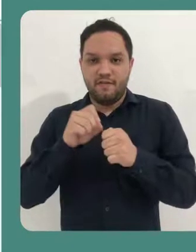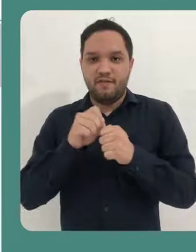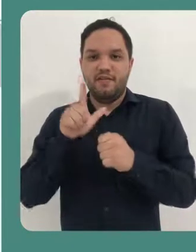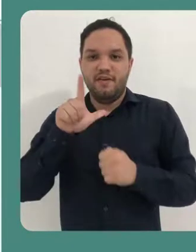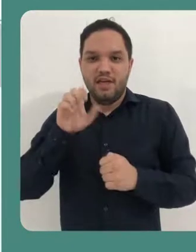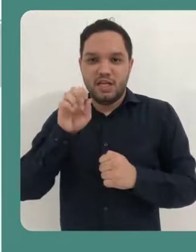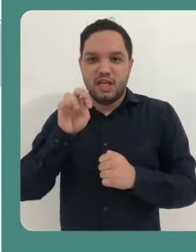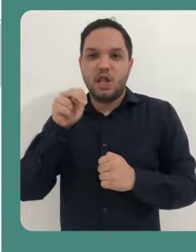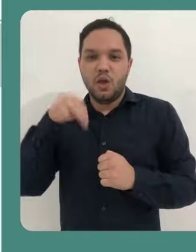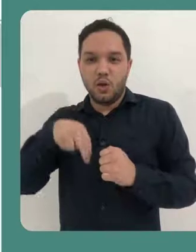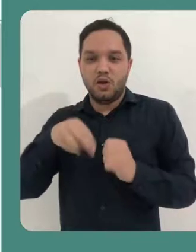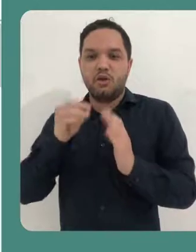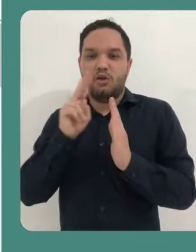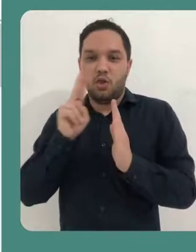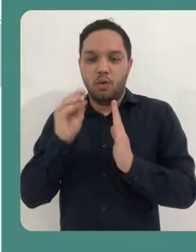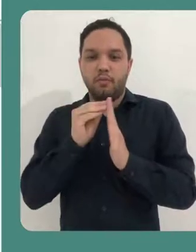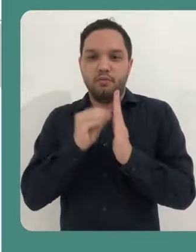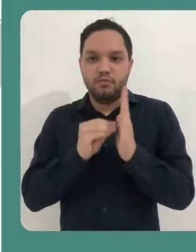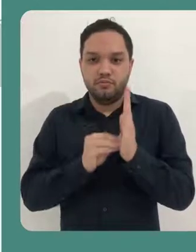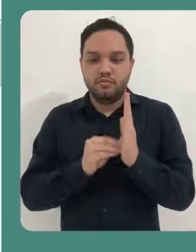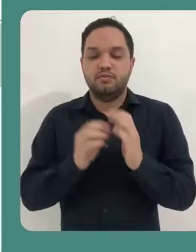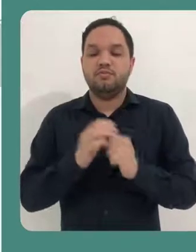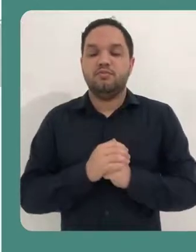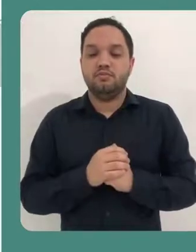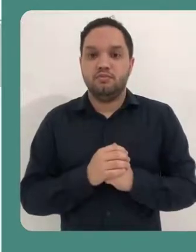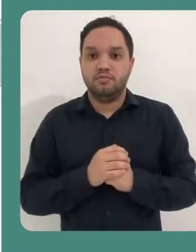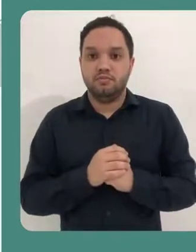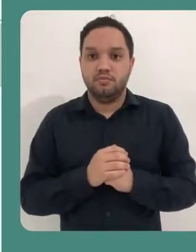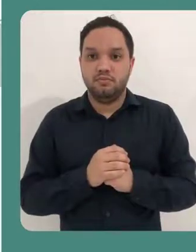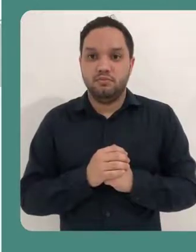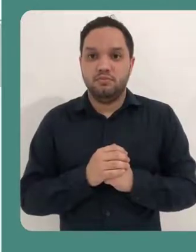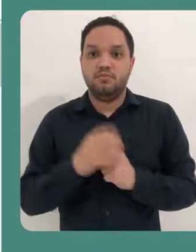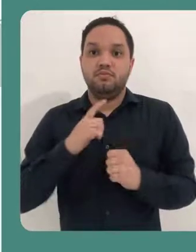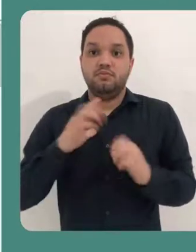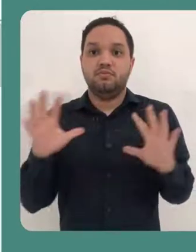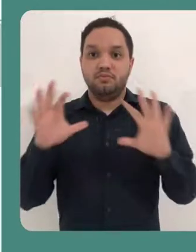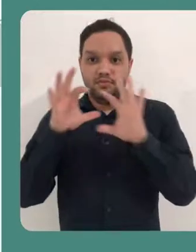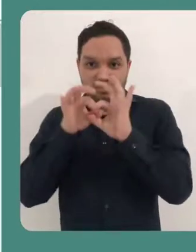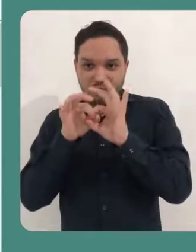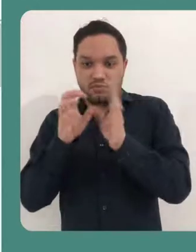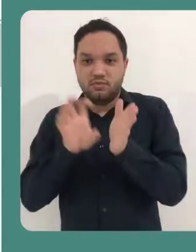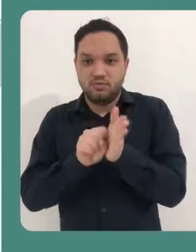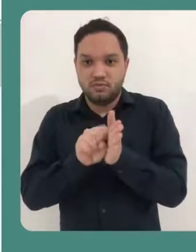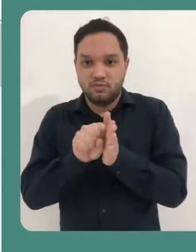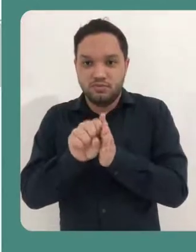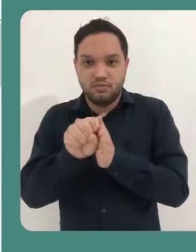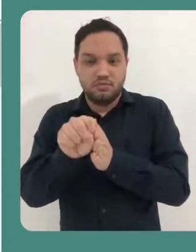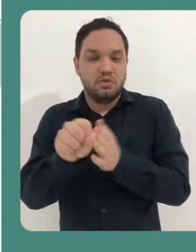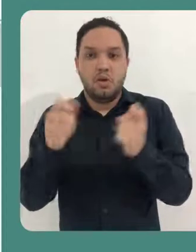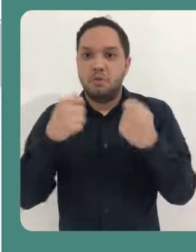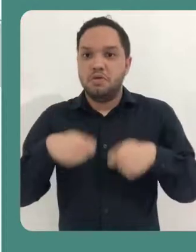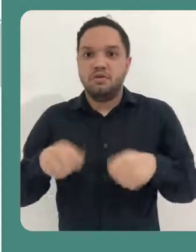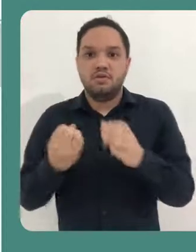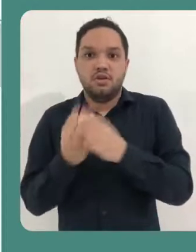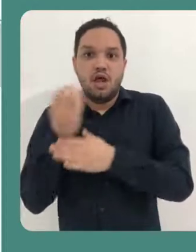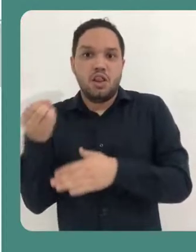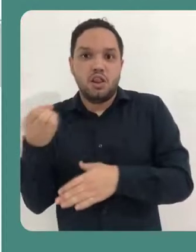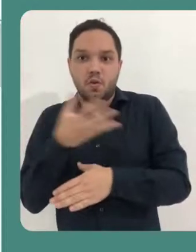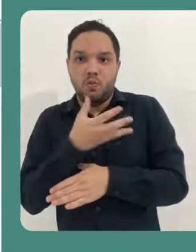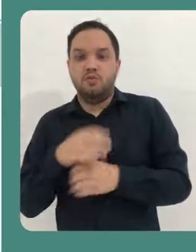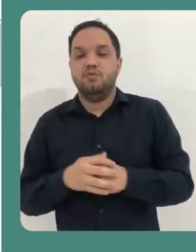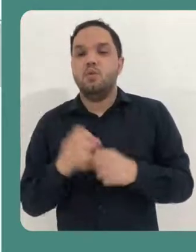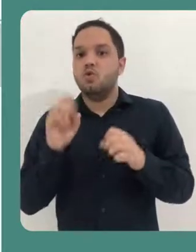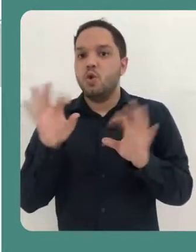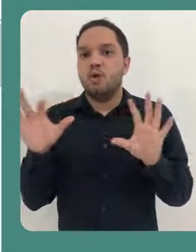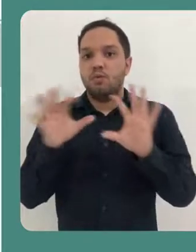Bom, eu fiz o login já na minha conta do Canva, e como eu já tenho uma conta, eu vinculei ela à minha conta do Google. Então você não precisa